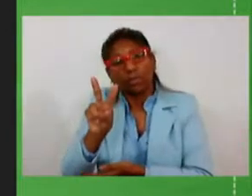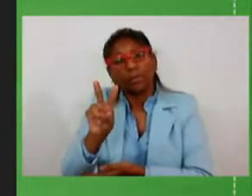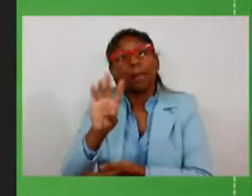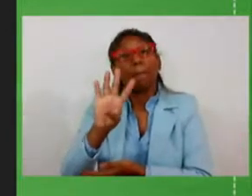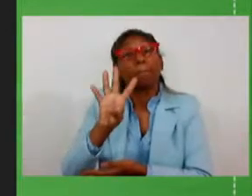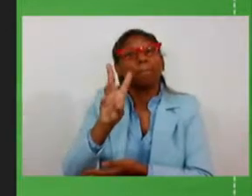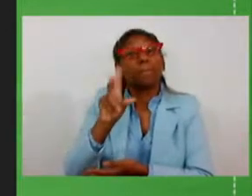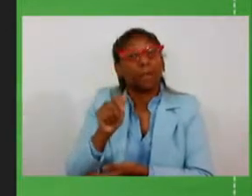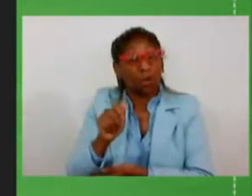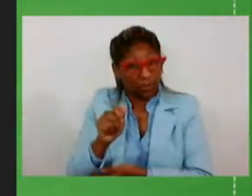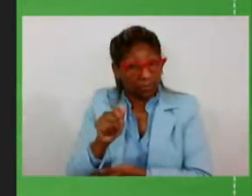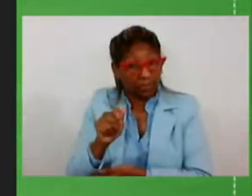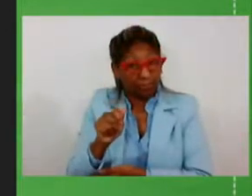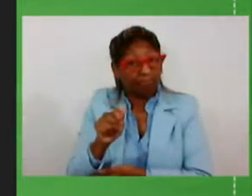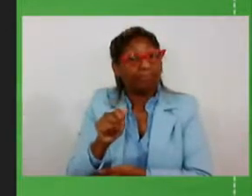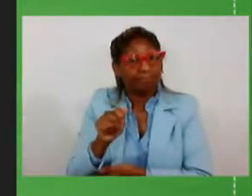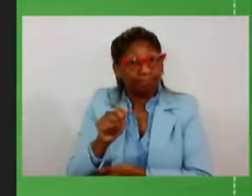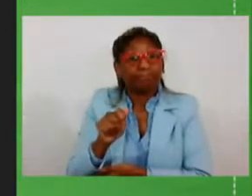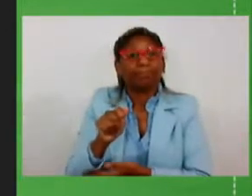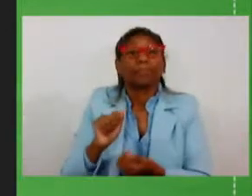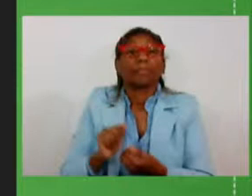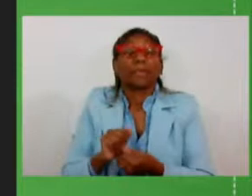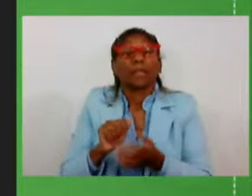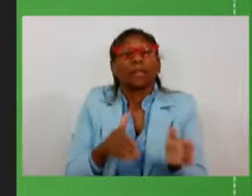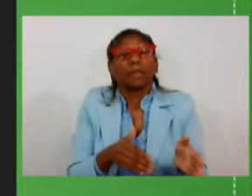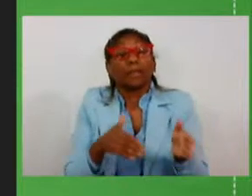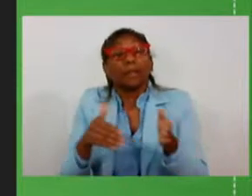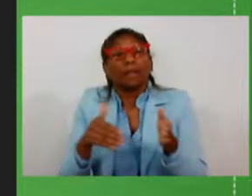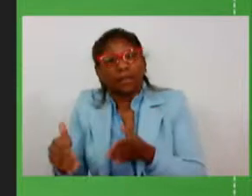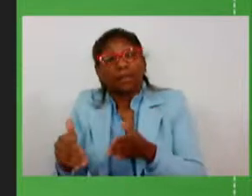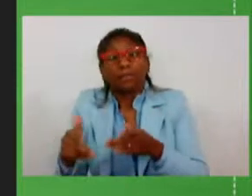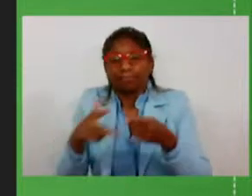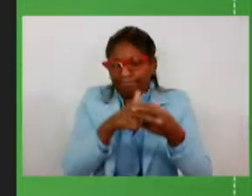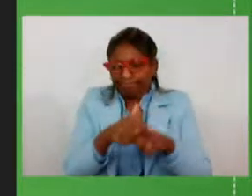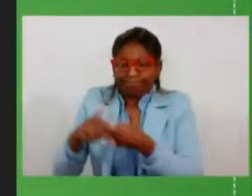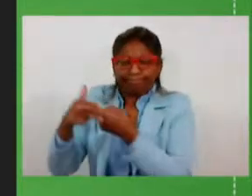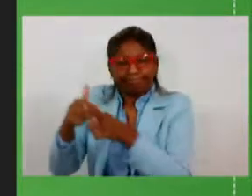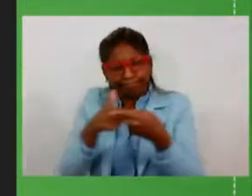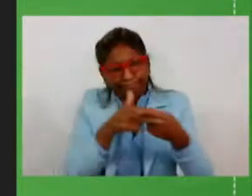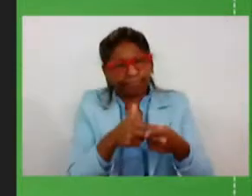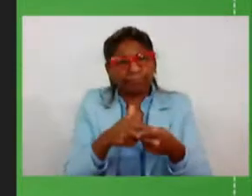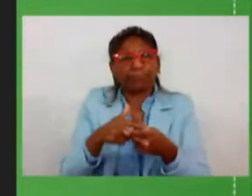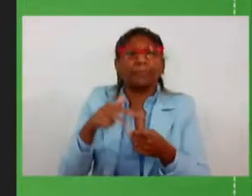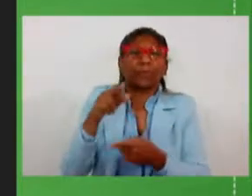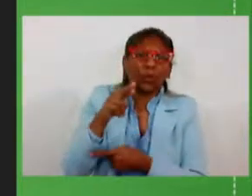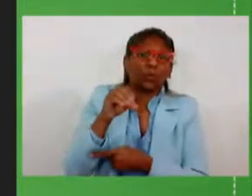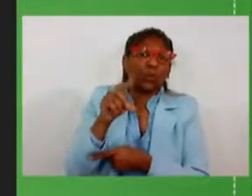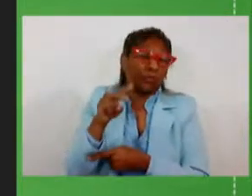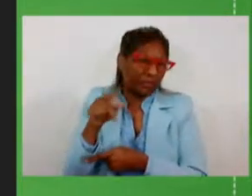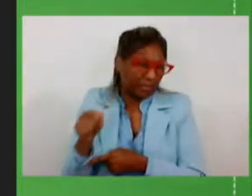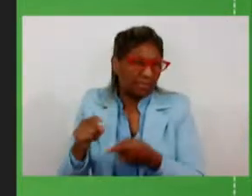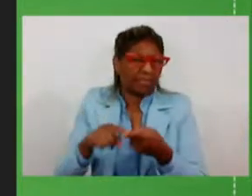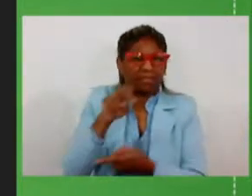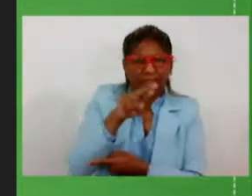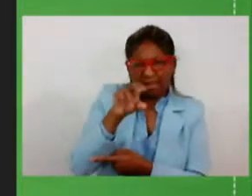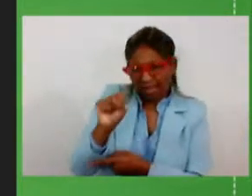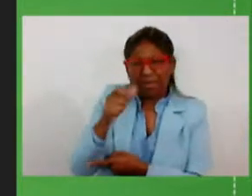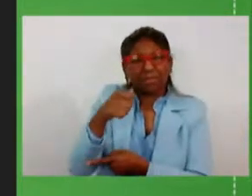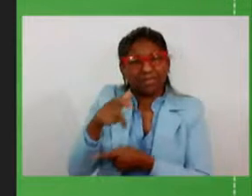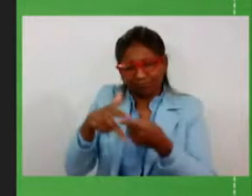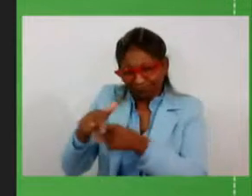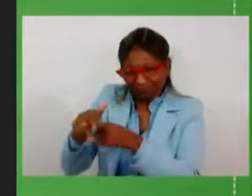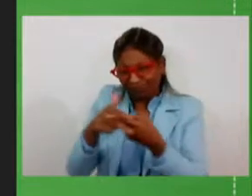523 milhões de reais. E recuperação de estradas já implantadas, existentes que precisam de